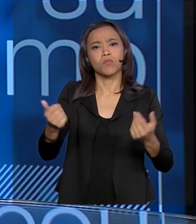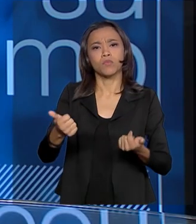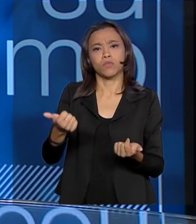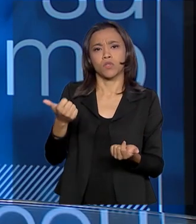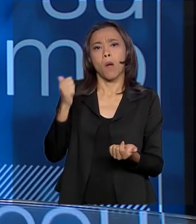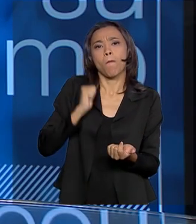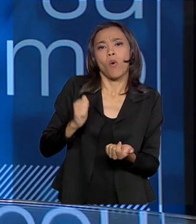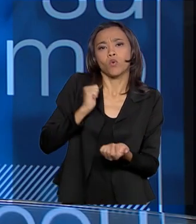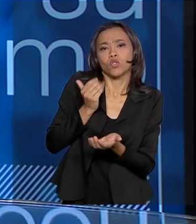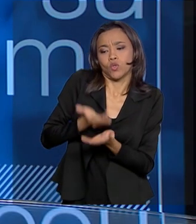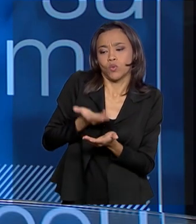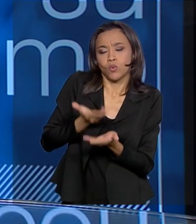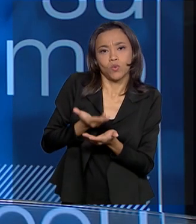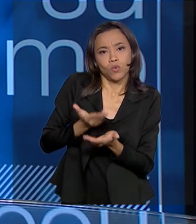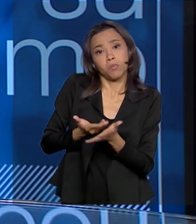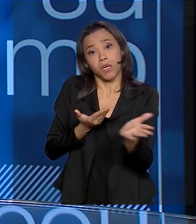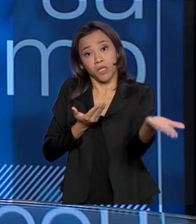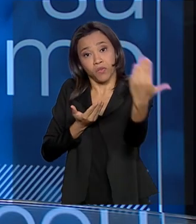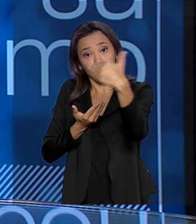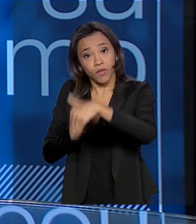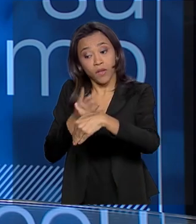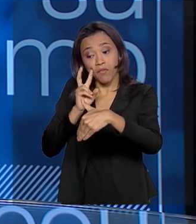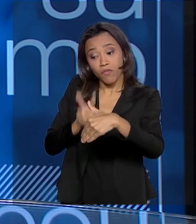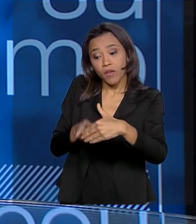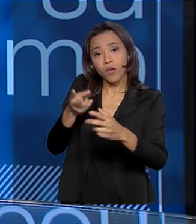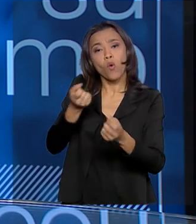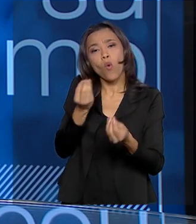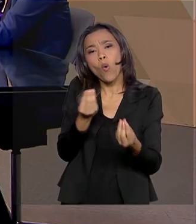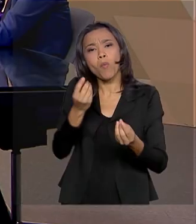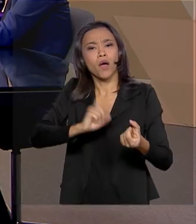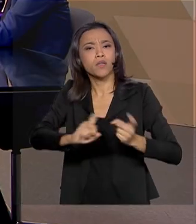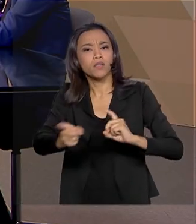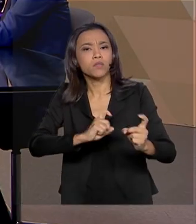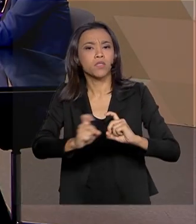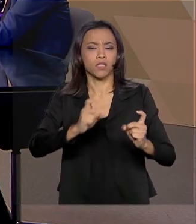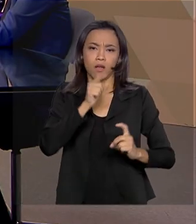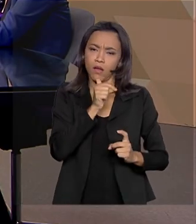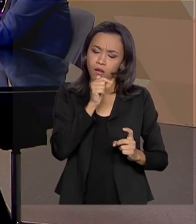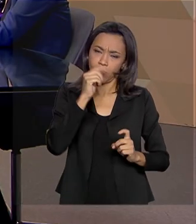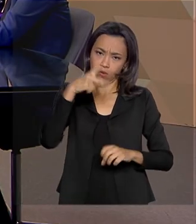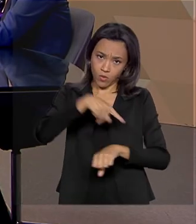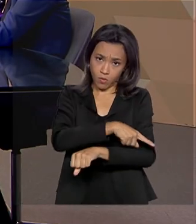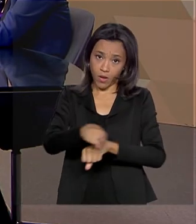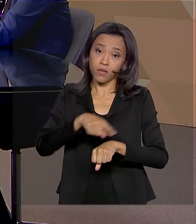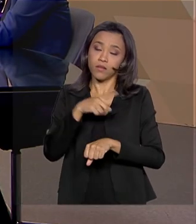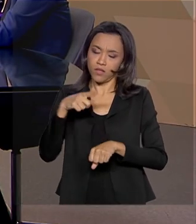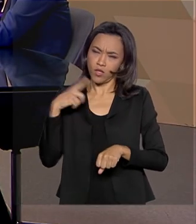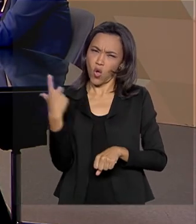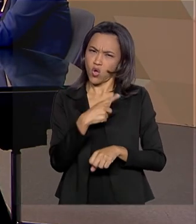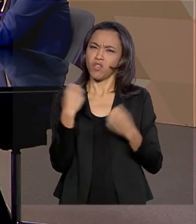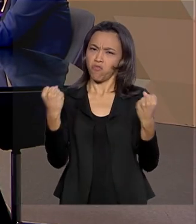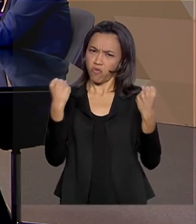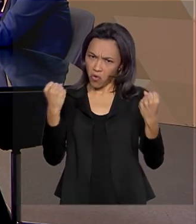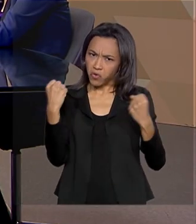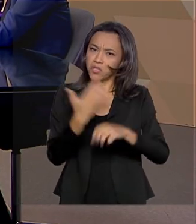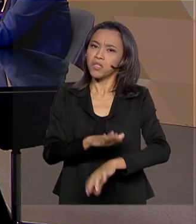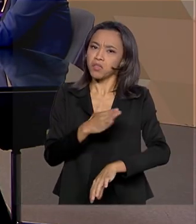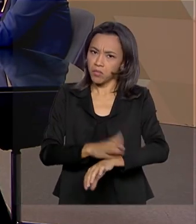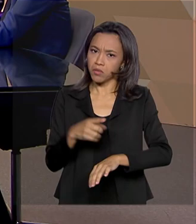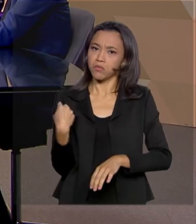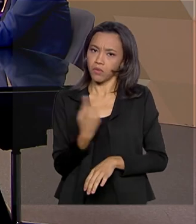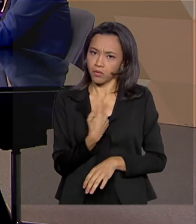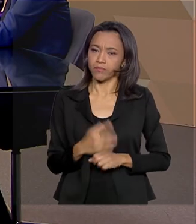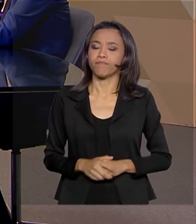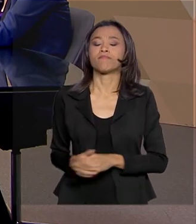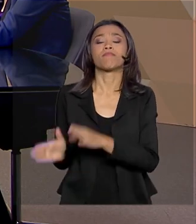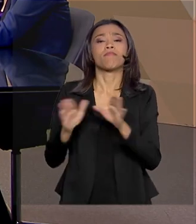que se estude a gestão de águas no nosso país. Então, trabalhamos fortemente com capacitação. A senhora falou agora há